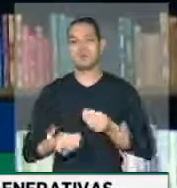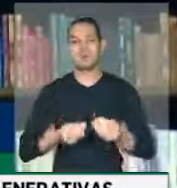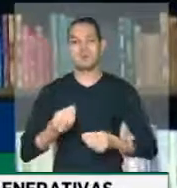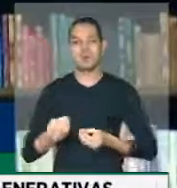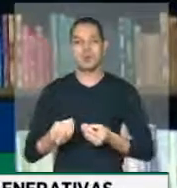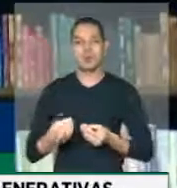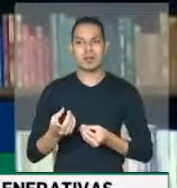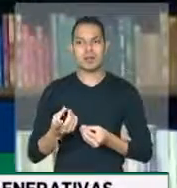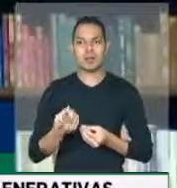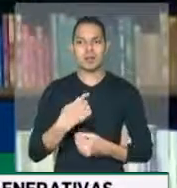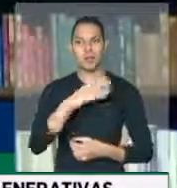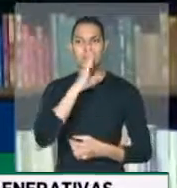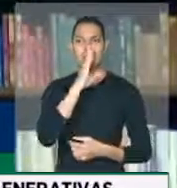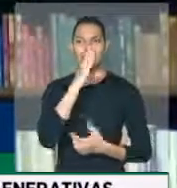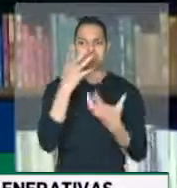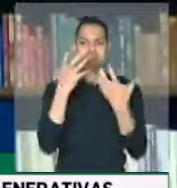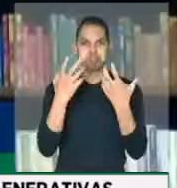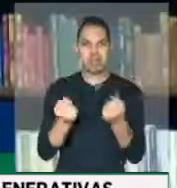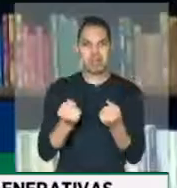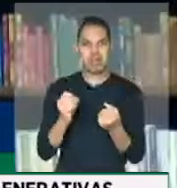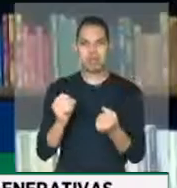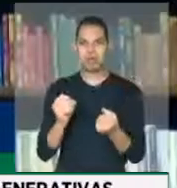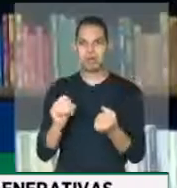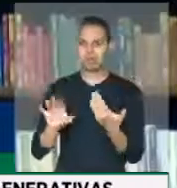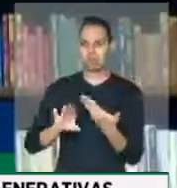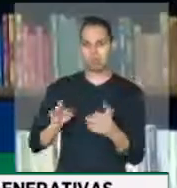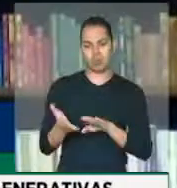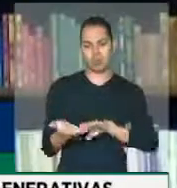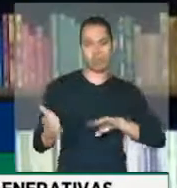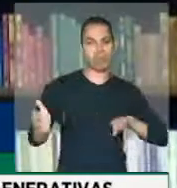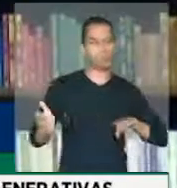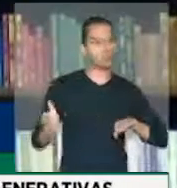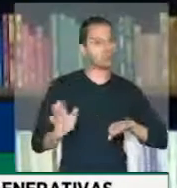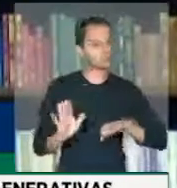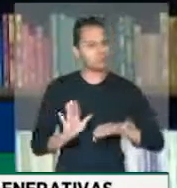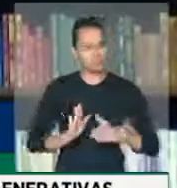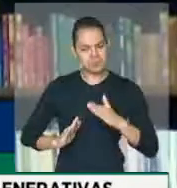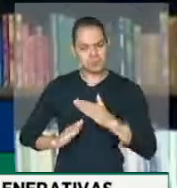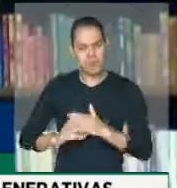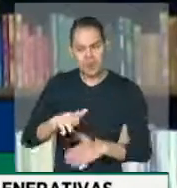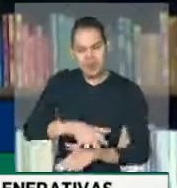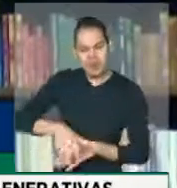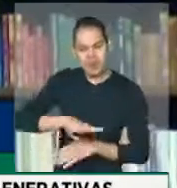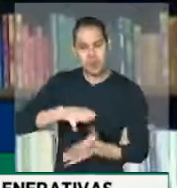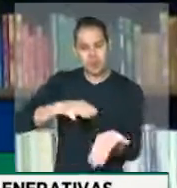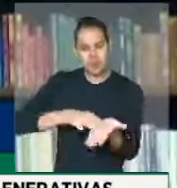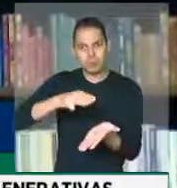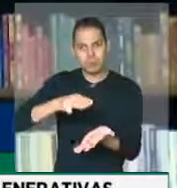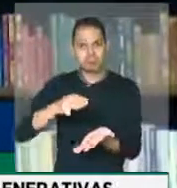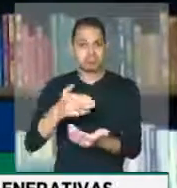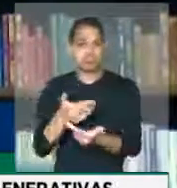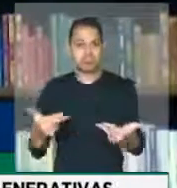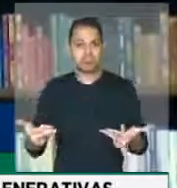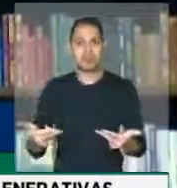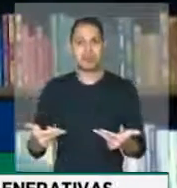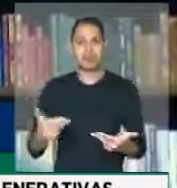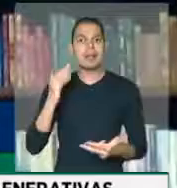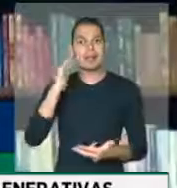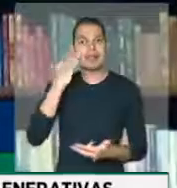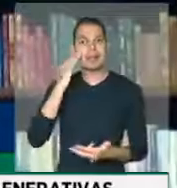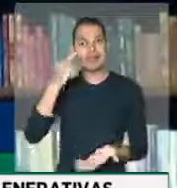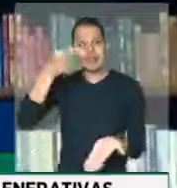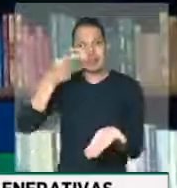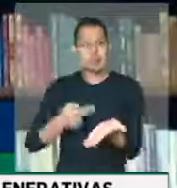vá calar ou negar ou restringir o espaço de um dos seus membros que entende que o